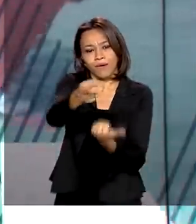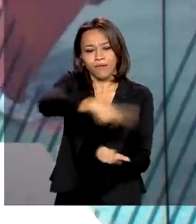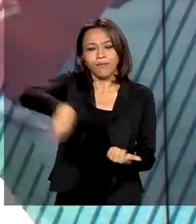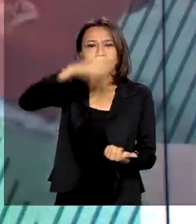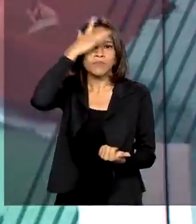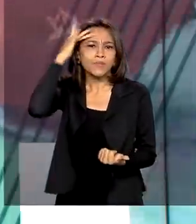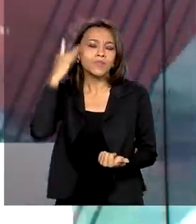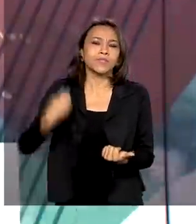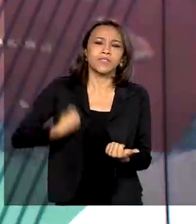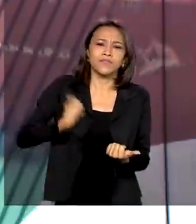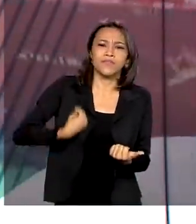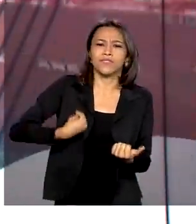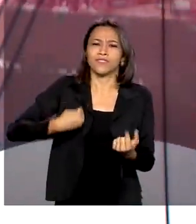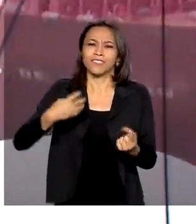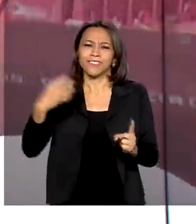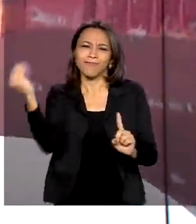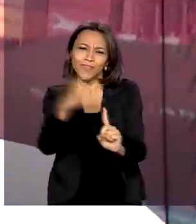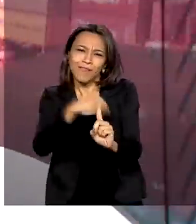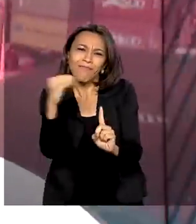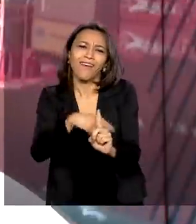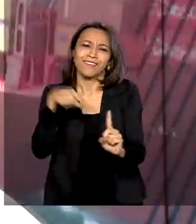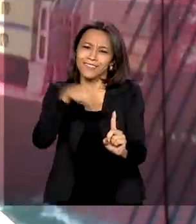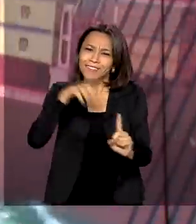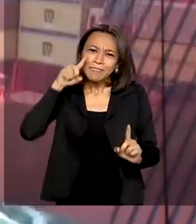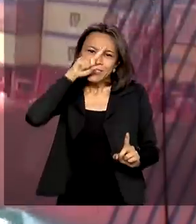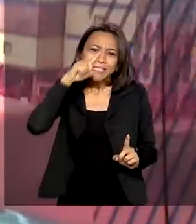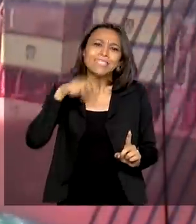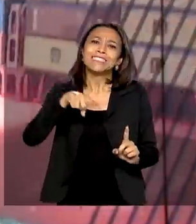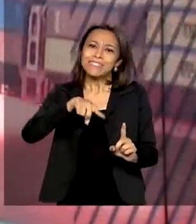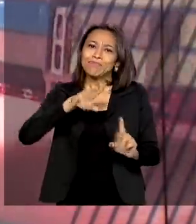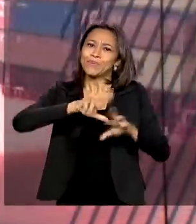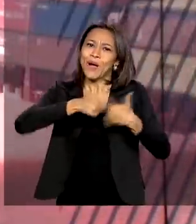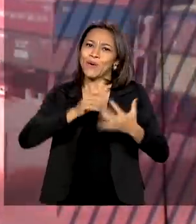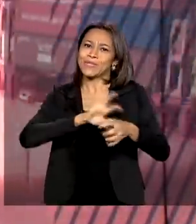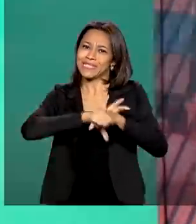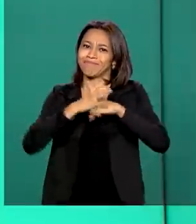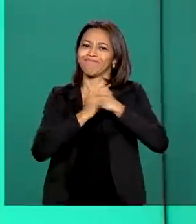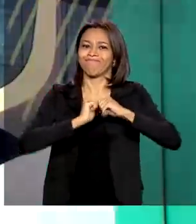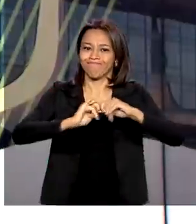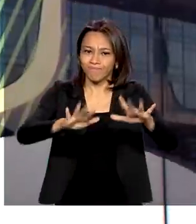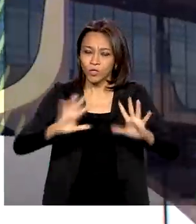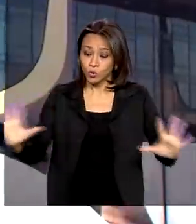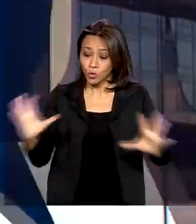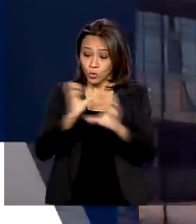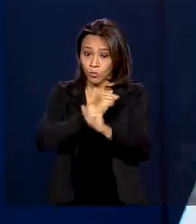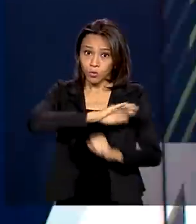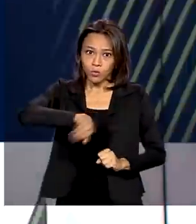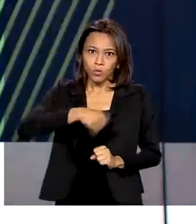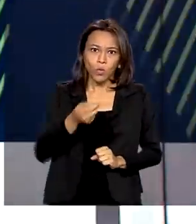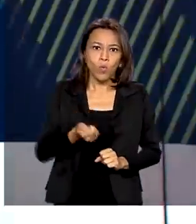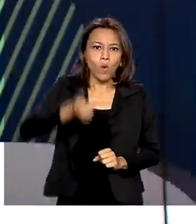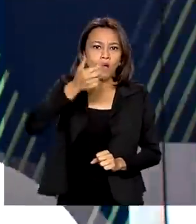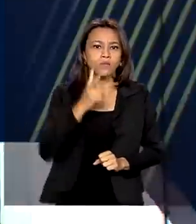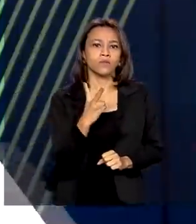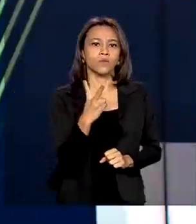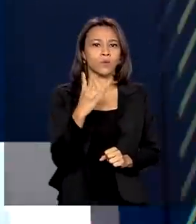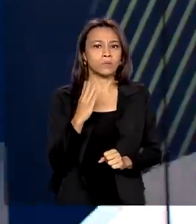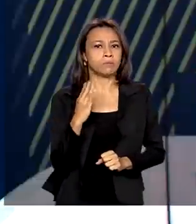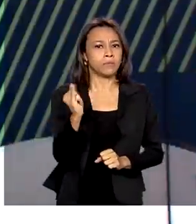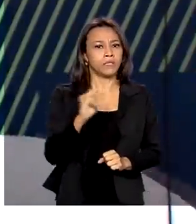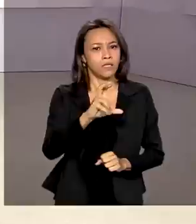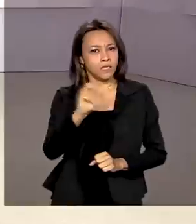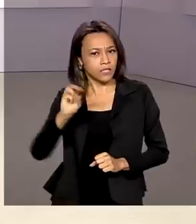de vulnerabilidade que também estão em risco devido à pandemia. O total repassado chega a quase R 2,5 bilhões.